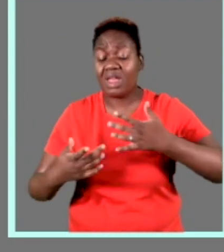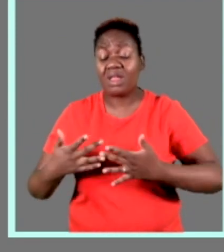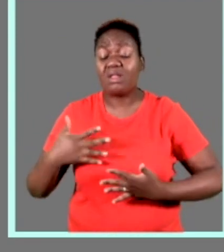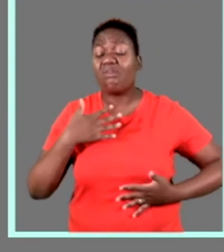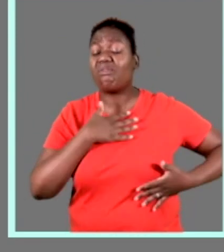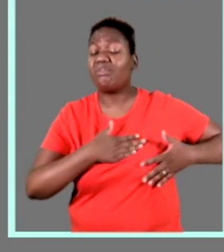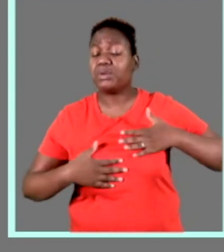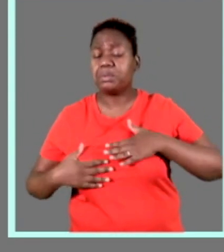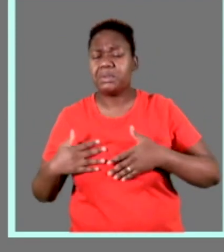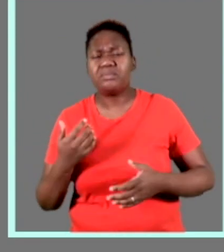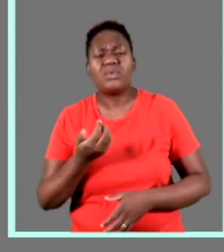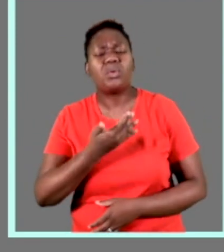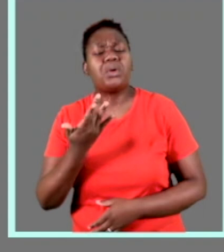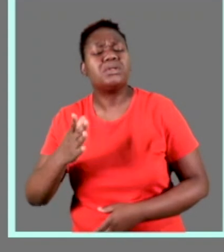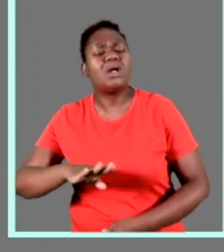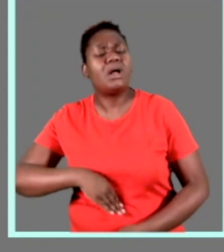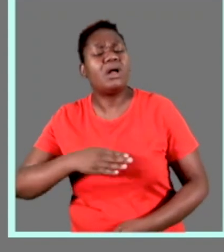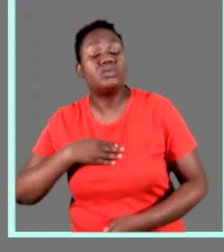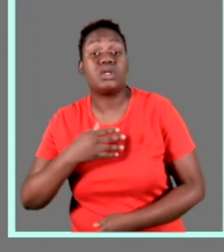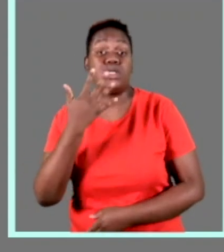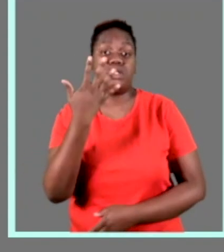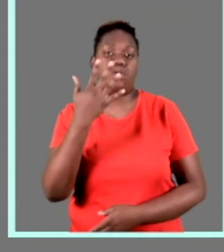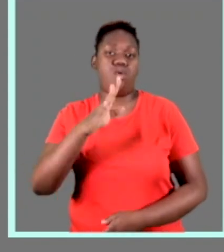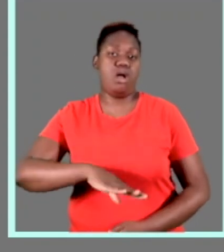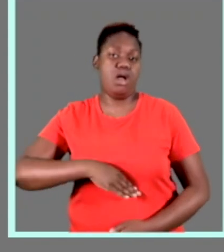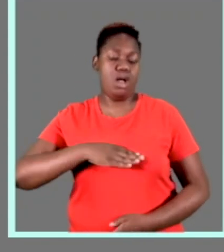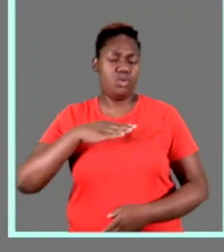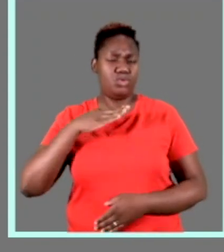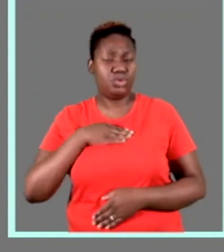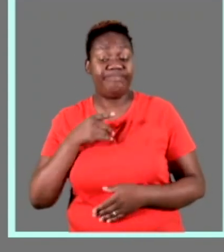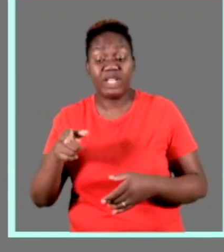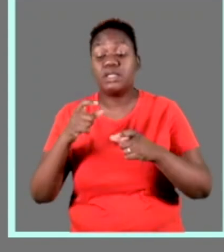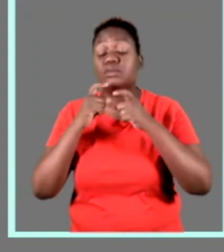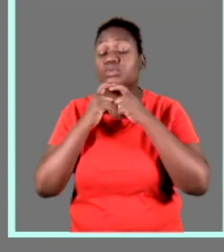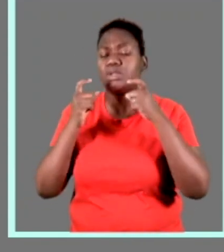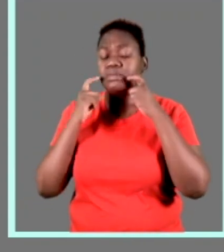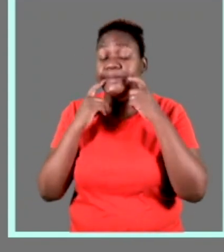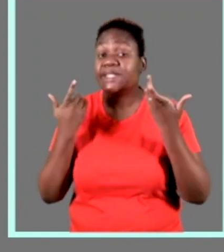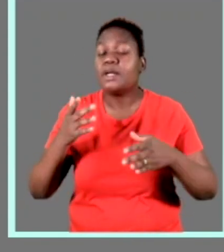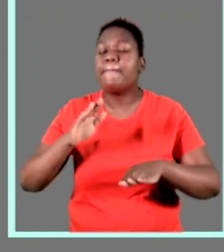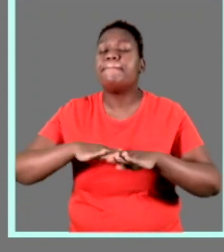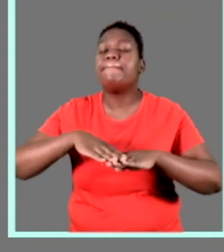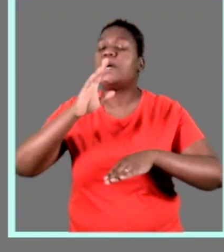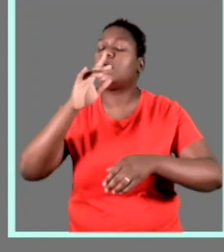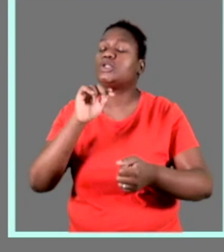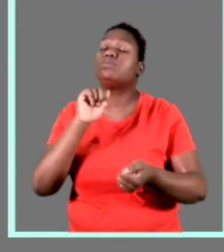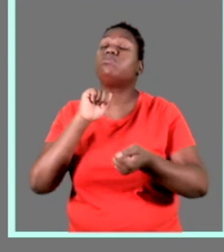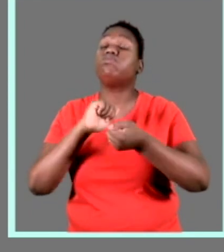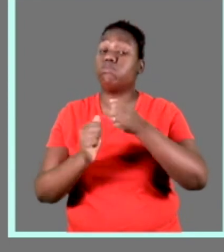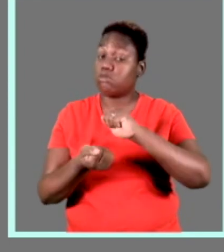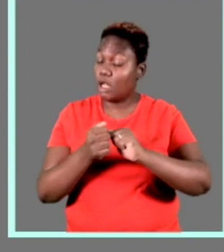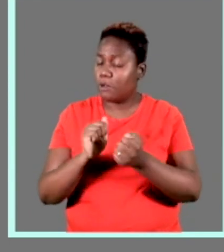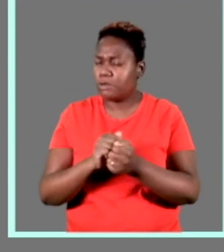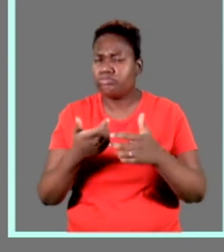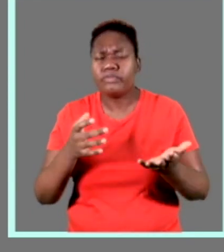crônica em Moçambique. As províncias do centro e norte do país são as mais afetadas.